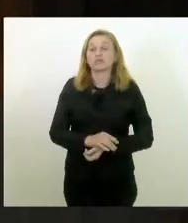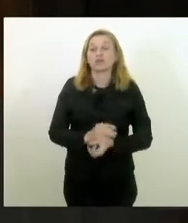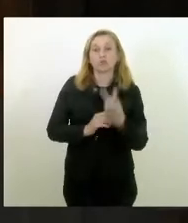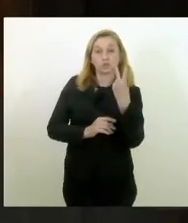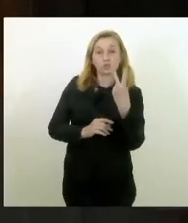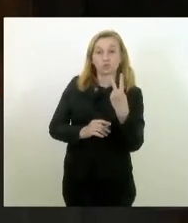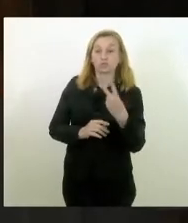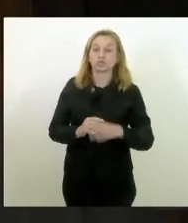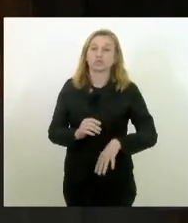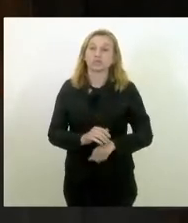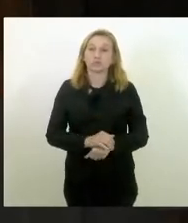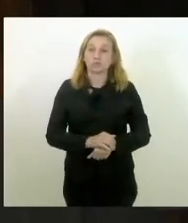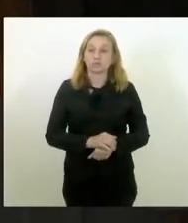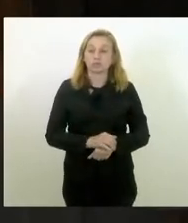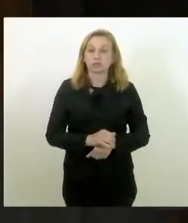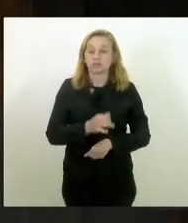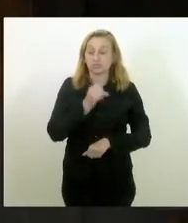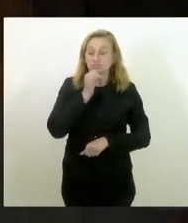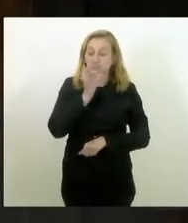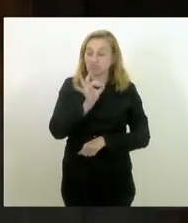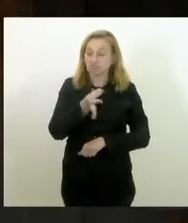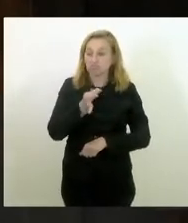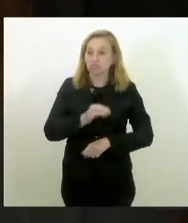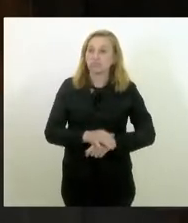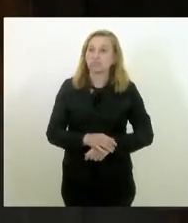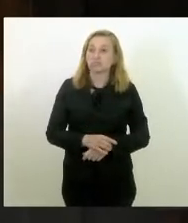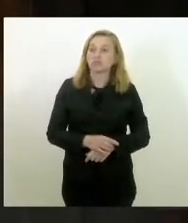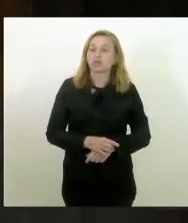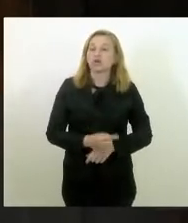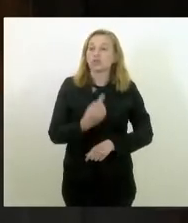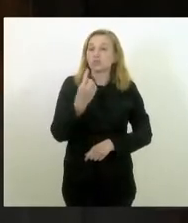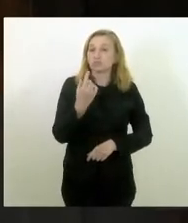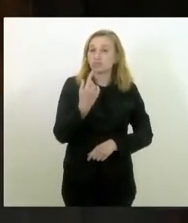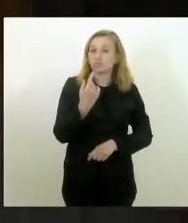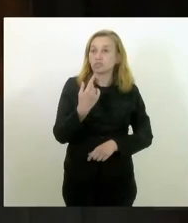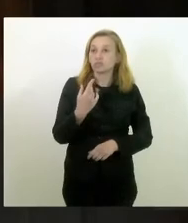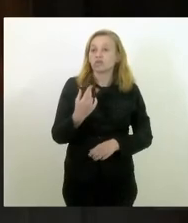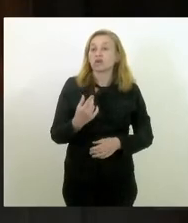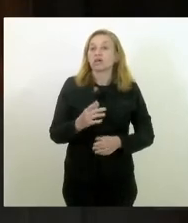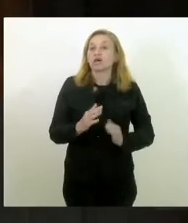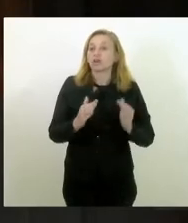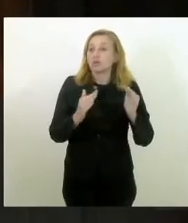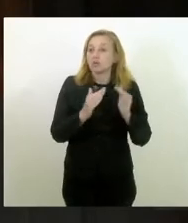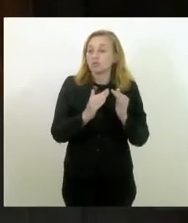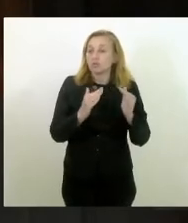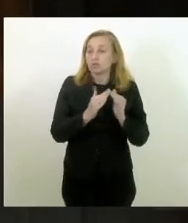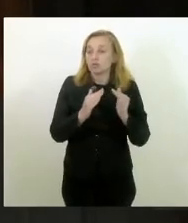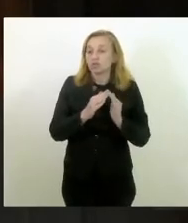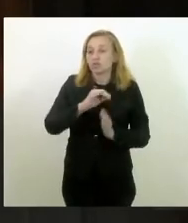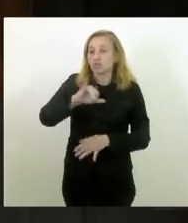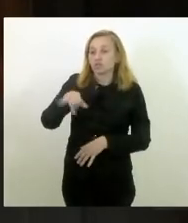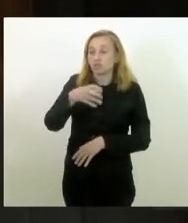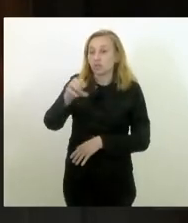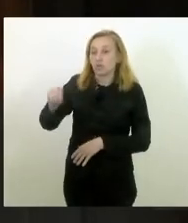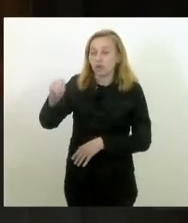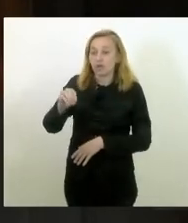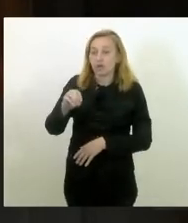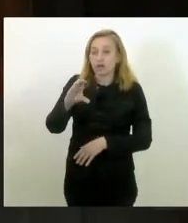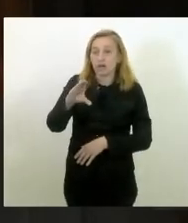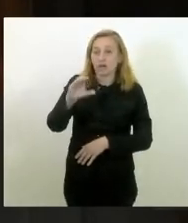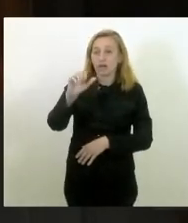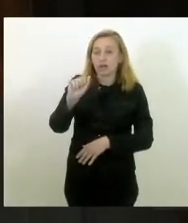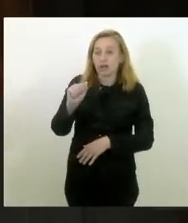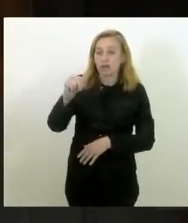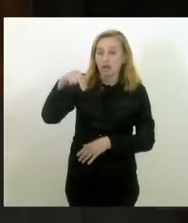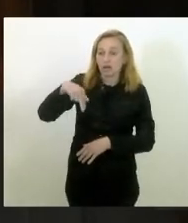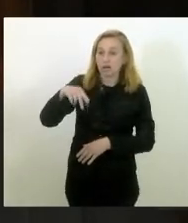exemplos recentes. Dois exemplos recentes. Um deles tem a ver com a ocupação João Cândido, Almirante João Cândido,